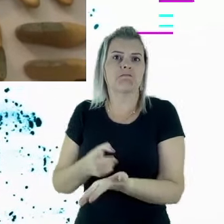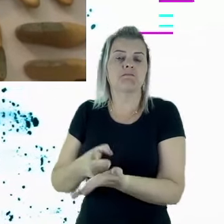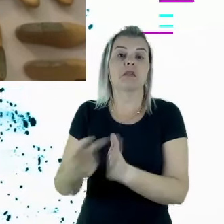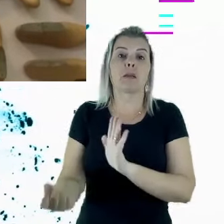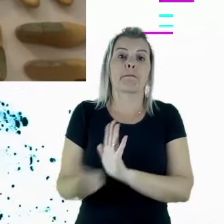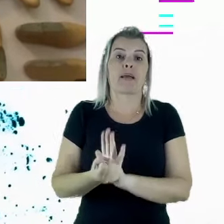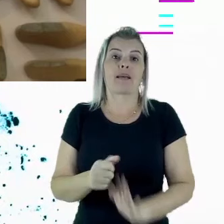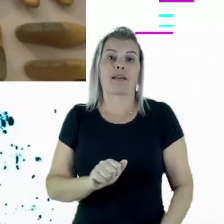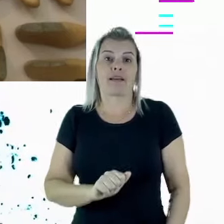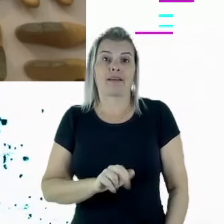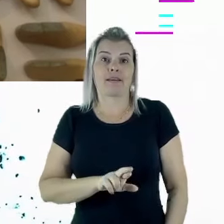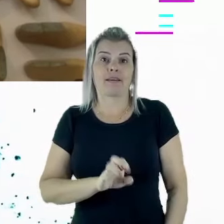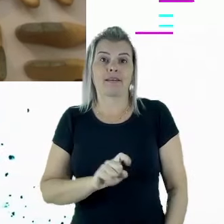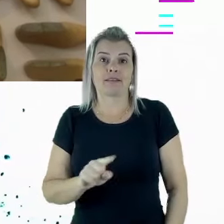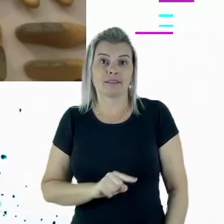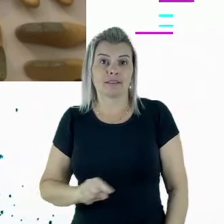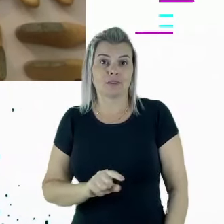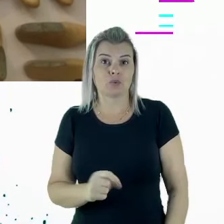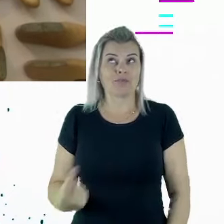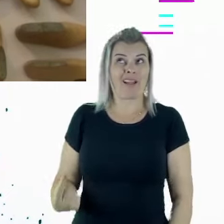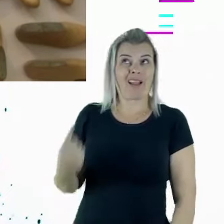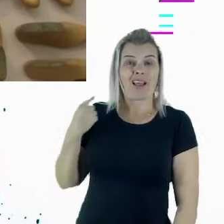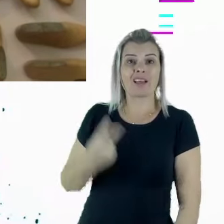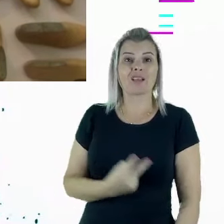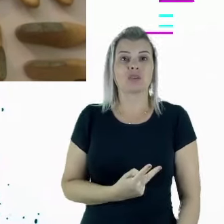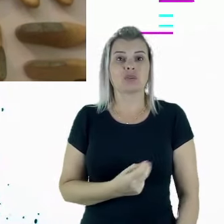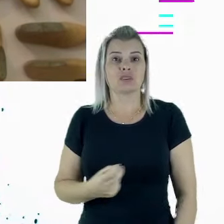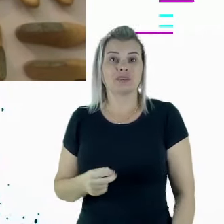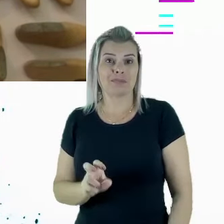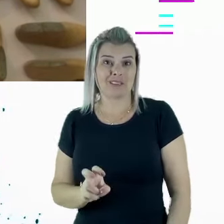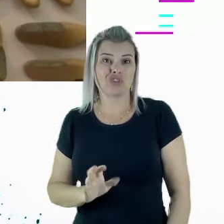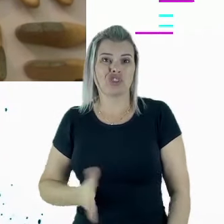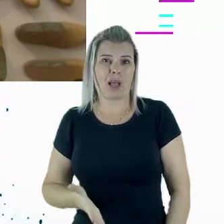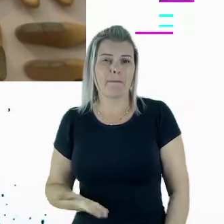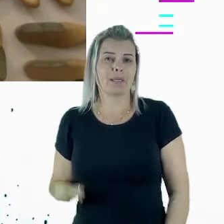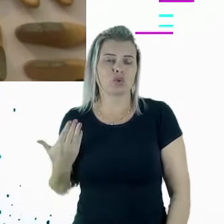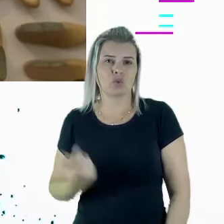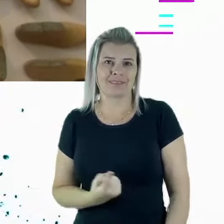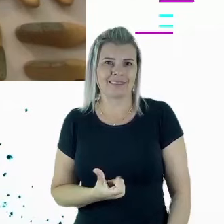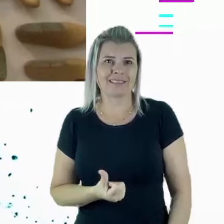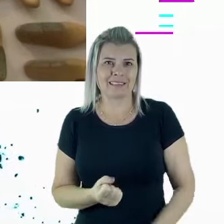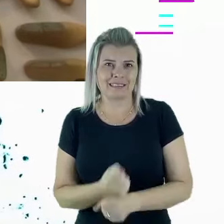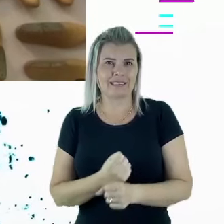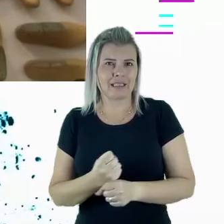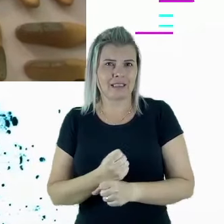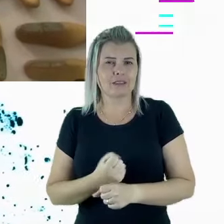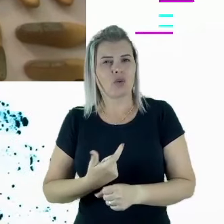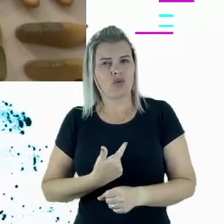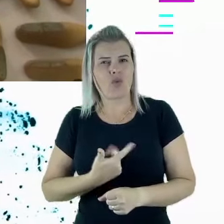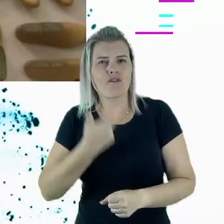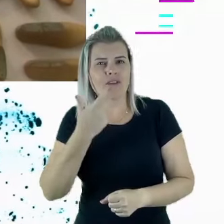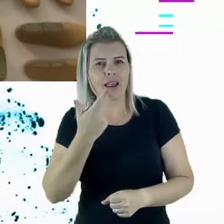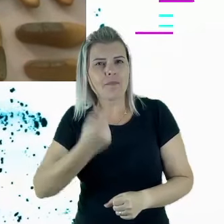Arezzo agora, em 2005, já fazem 16 anos isso, mas eu acho que o eu vou contar aqui muita gente vai se lembrar,